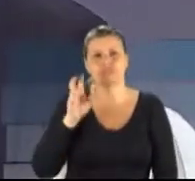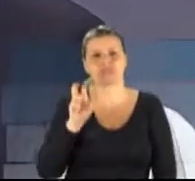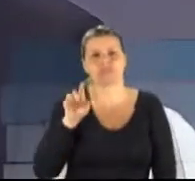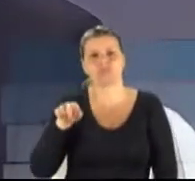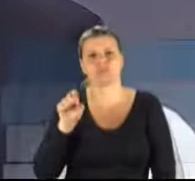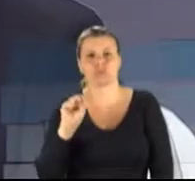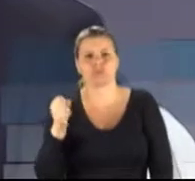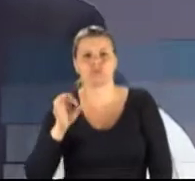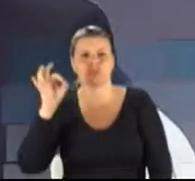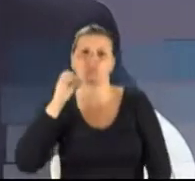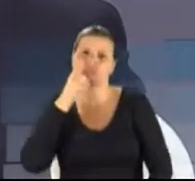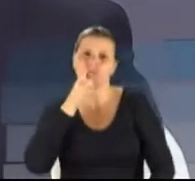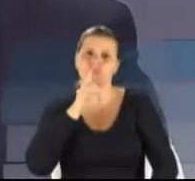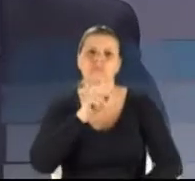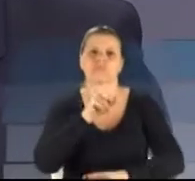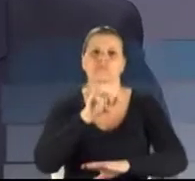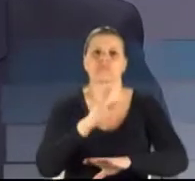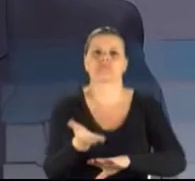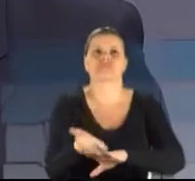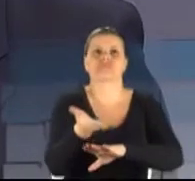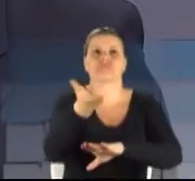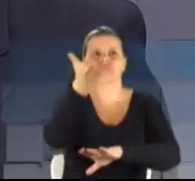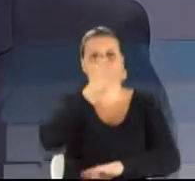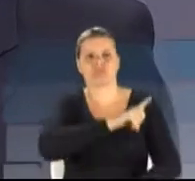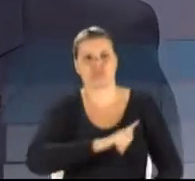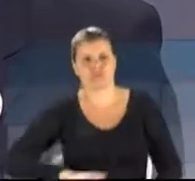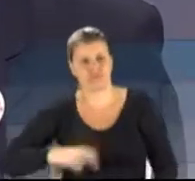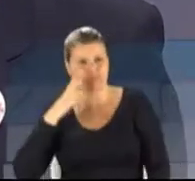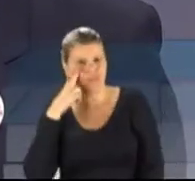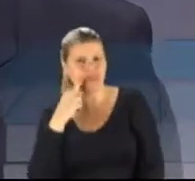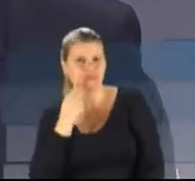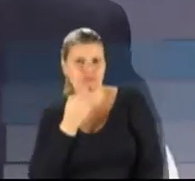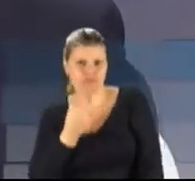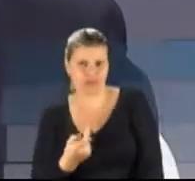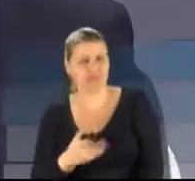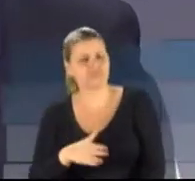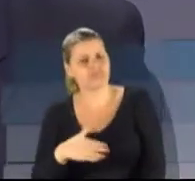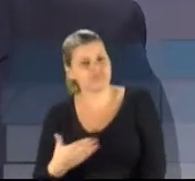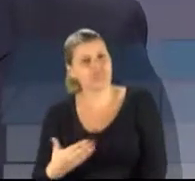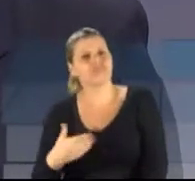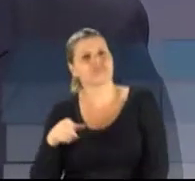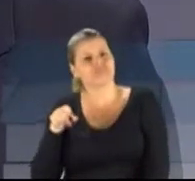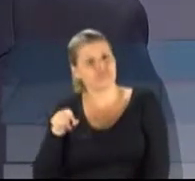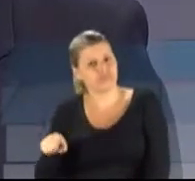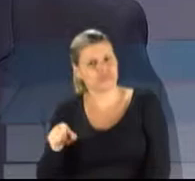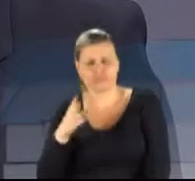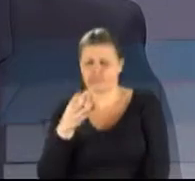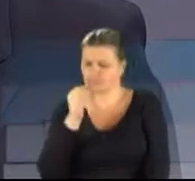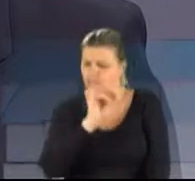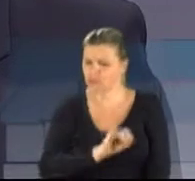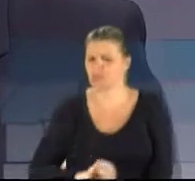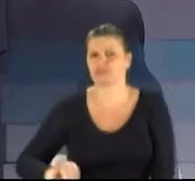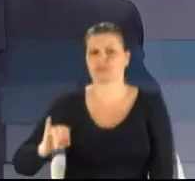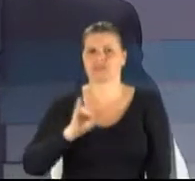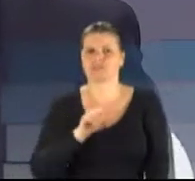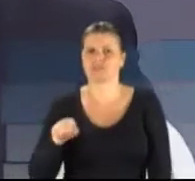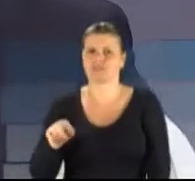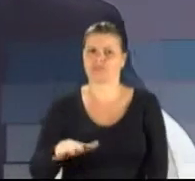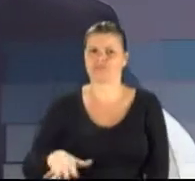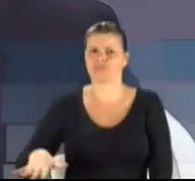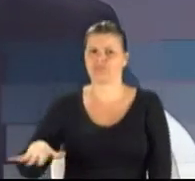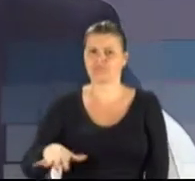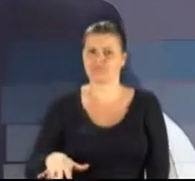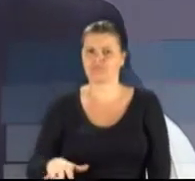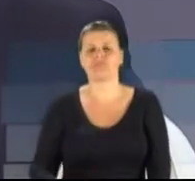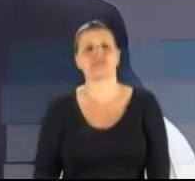esse PIBão que o governador fala. Então, é fundamental, é muito importante esse setor. Com relação